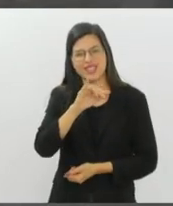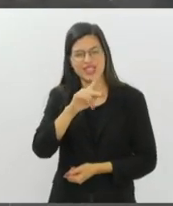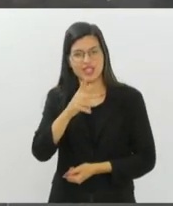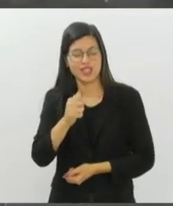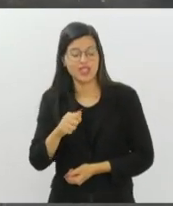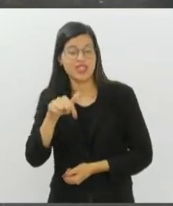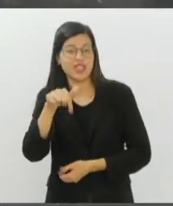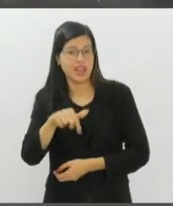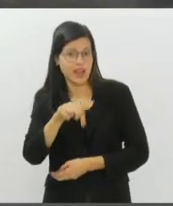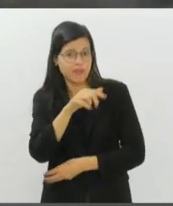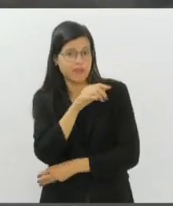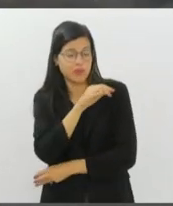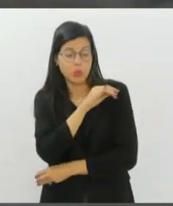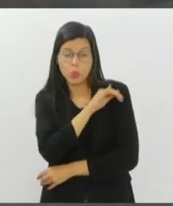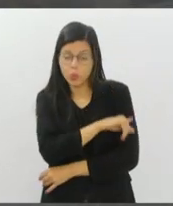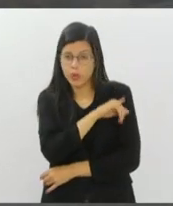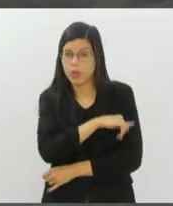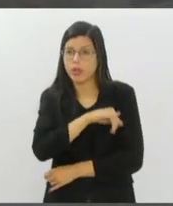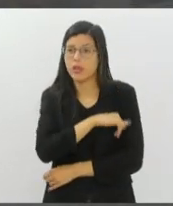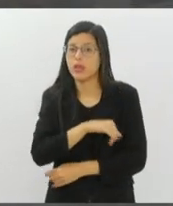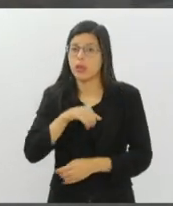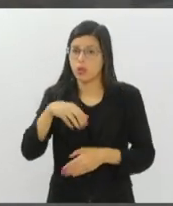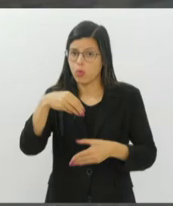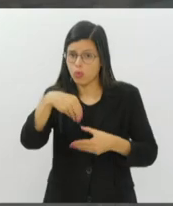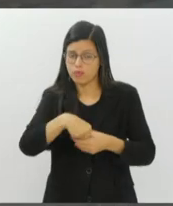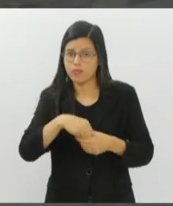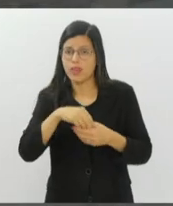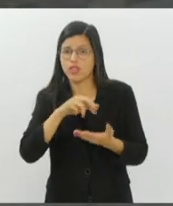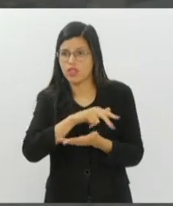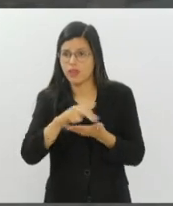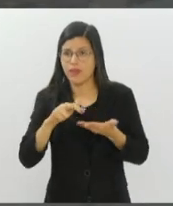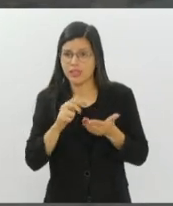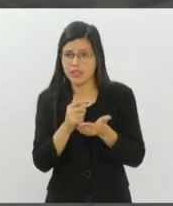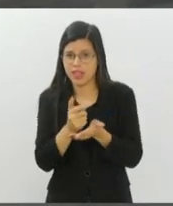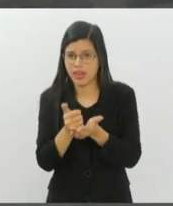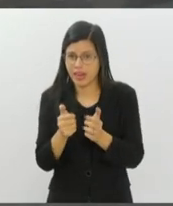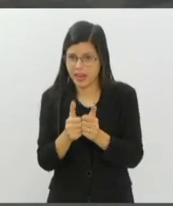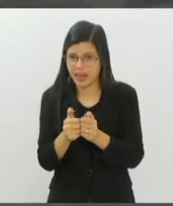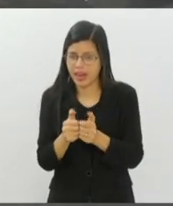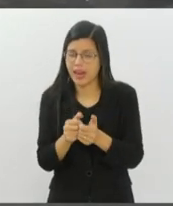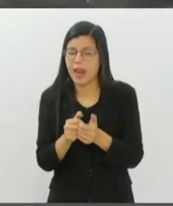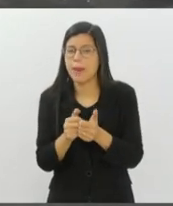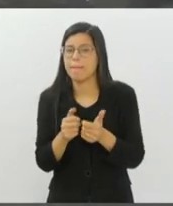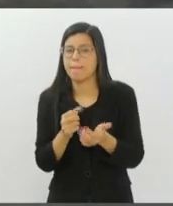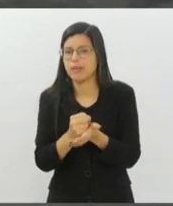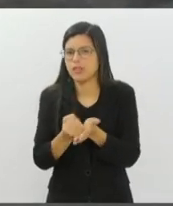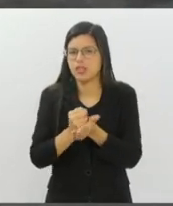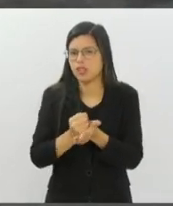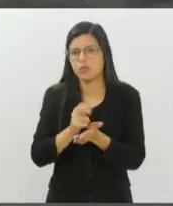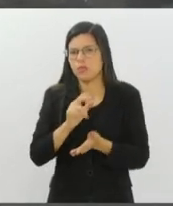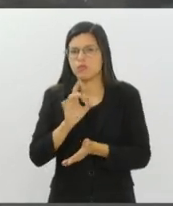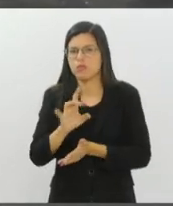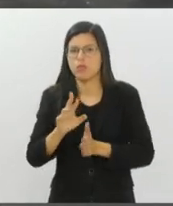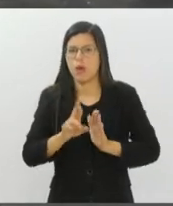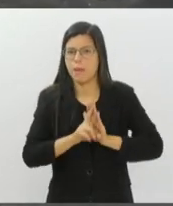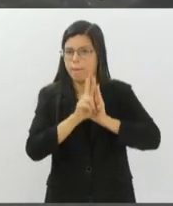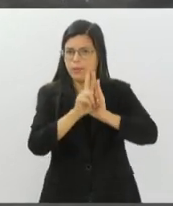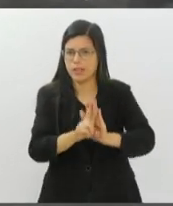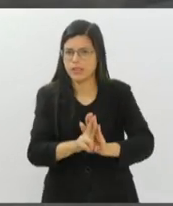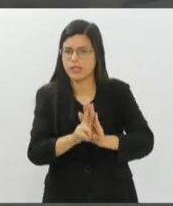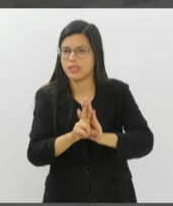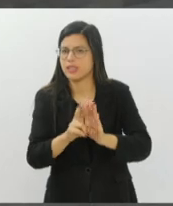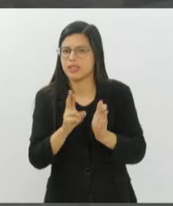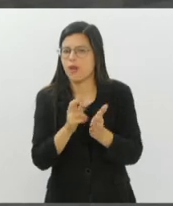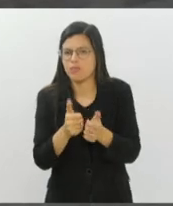de Janeiro, uma atleta da Diverse Games, está indo para lá, não só representar a Diverse Games, é muito legal, ela está indo representar a Diverse Games, mas ela está indo representar o